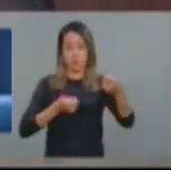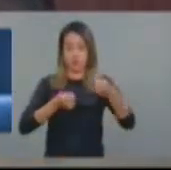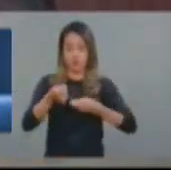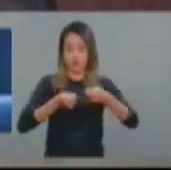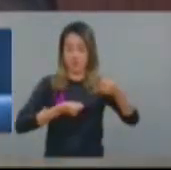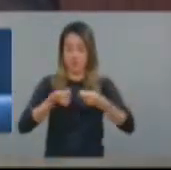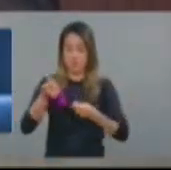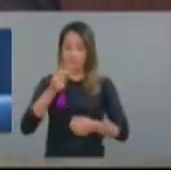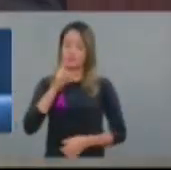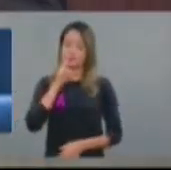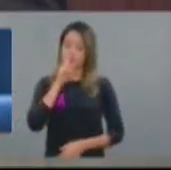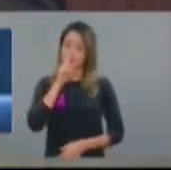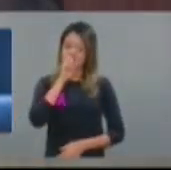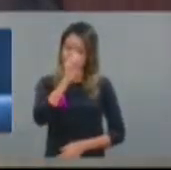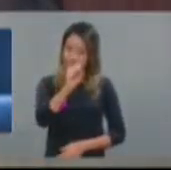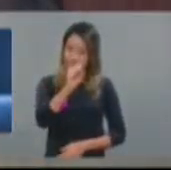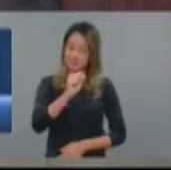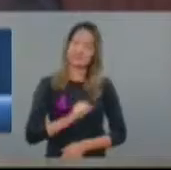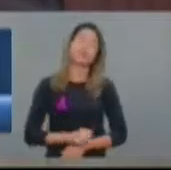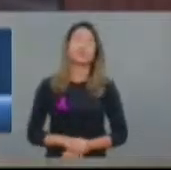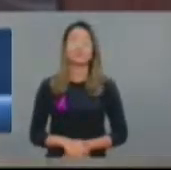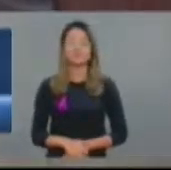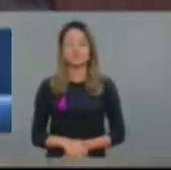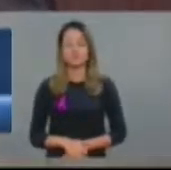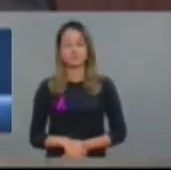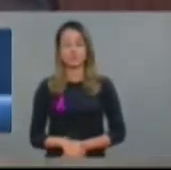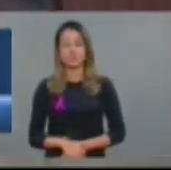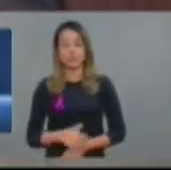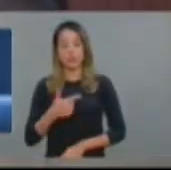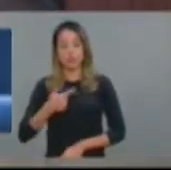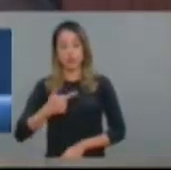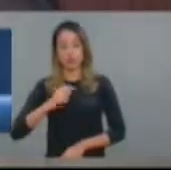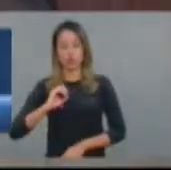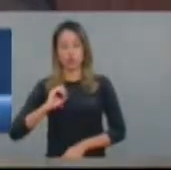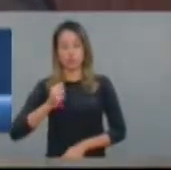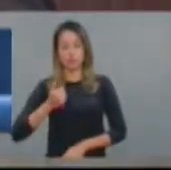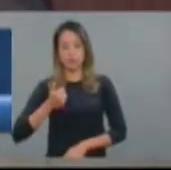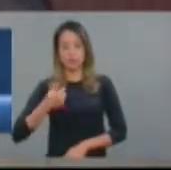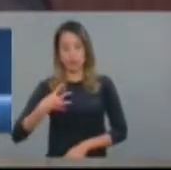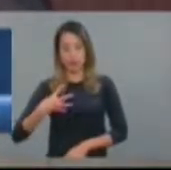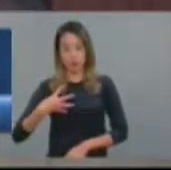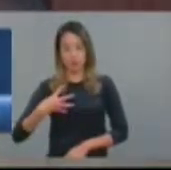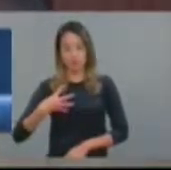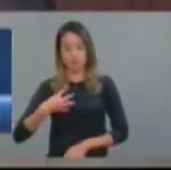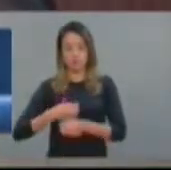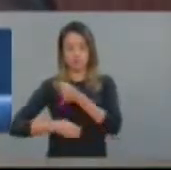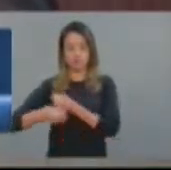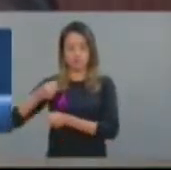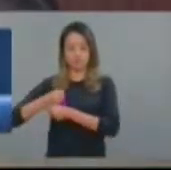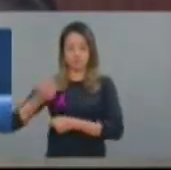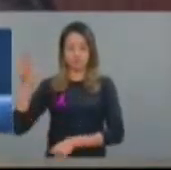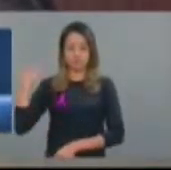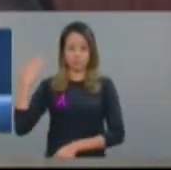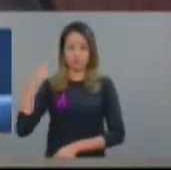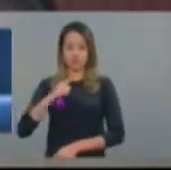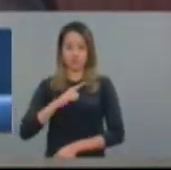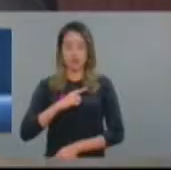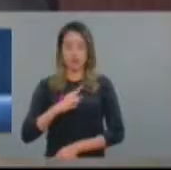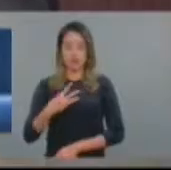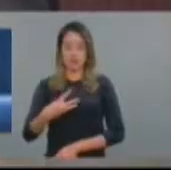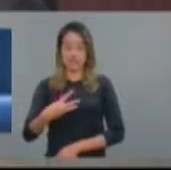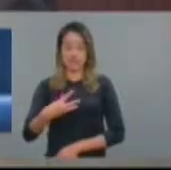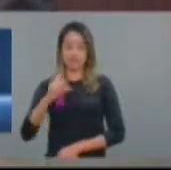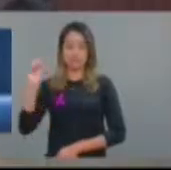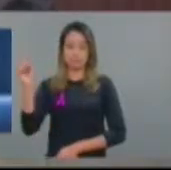Em 2014, o Ceará ultrapassou o número de 3 milhões de turistas,